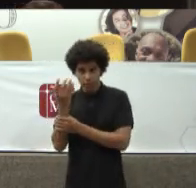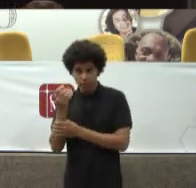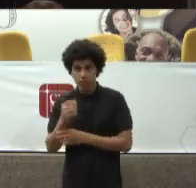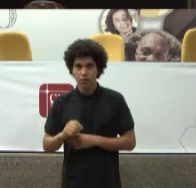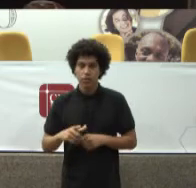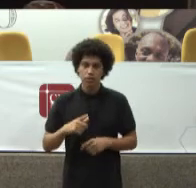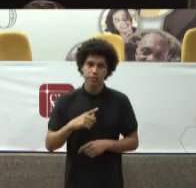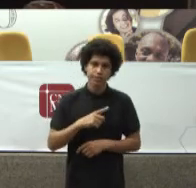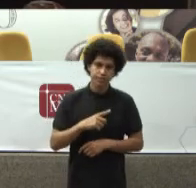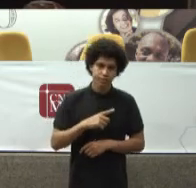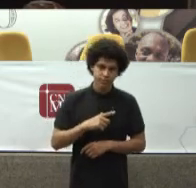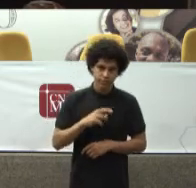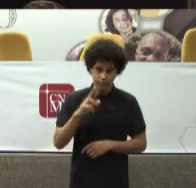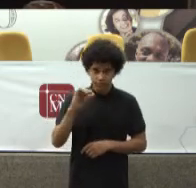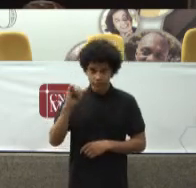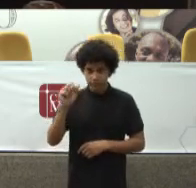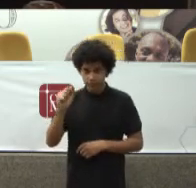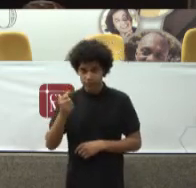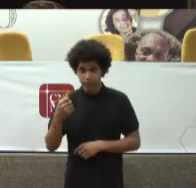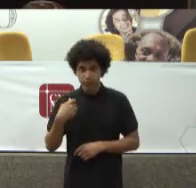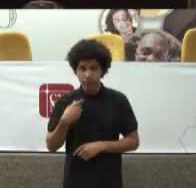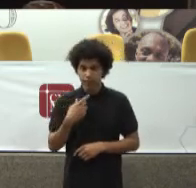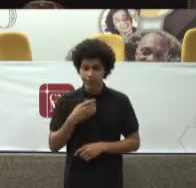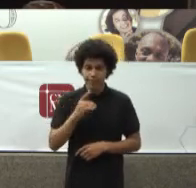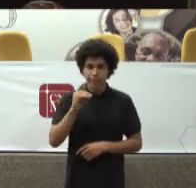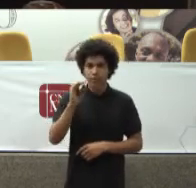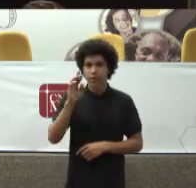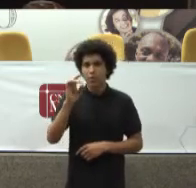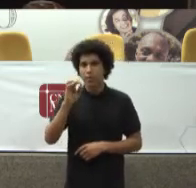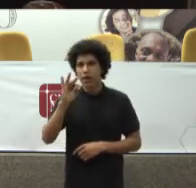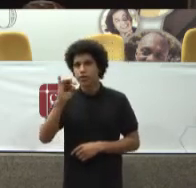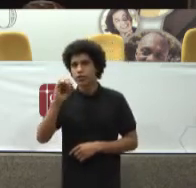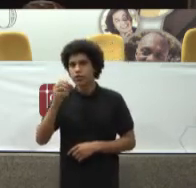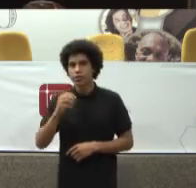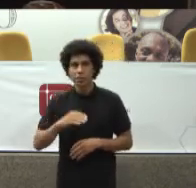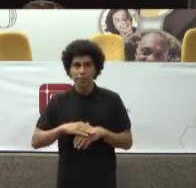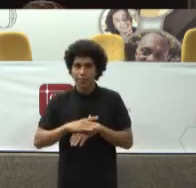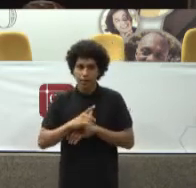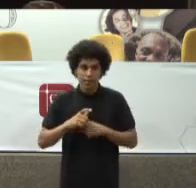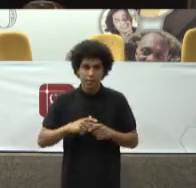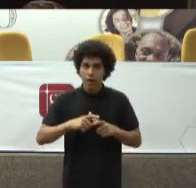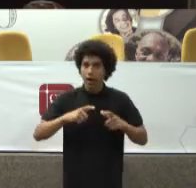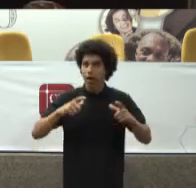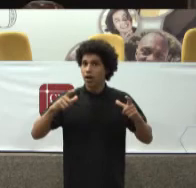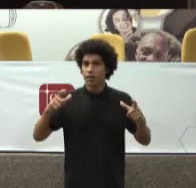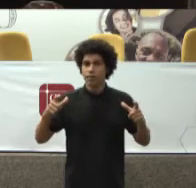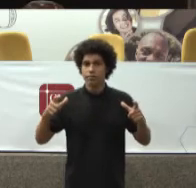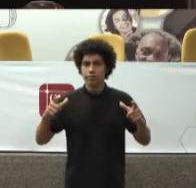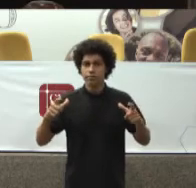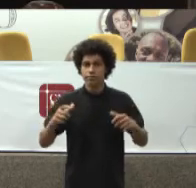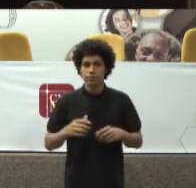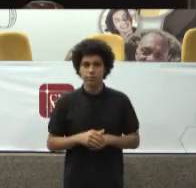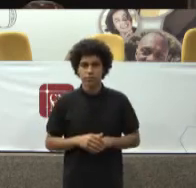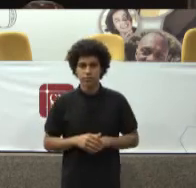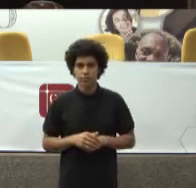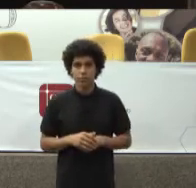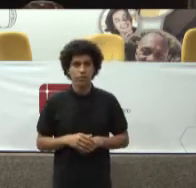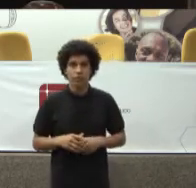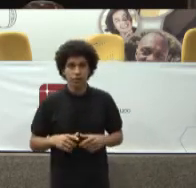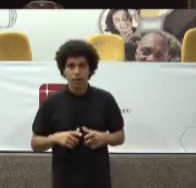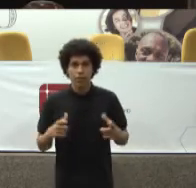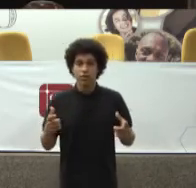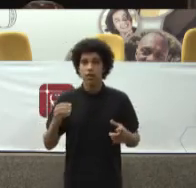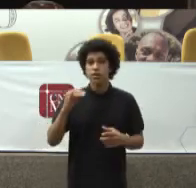Do dramático De mais Alto Que eu posso dizer Assim De